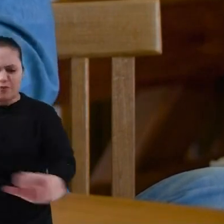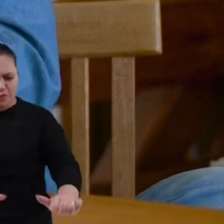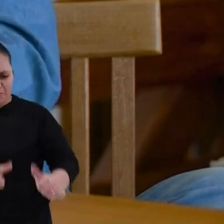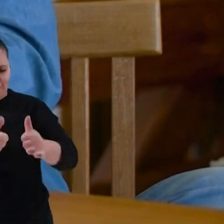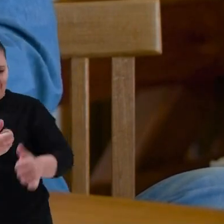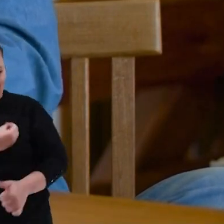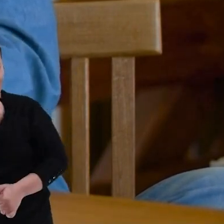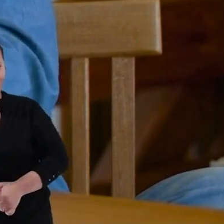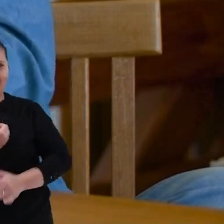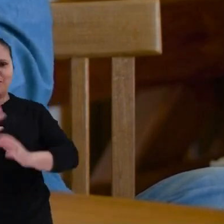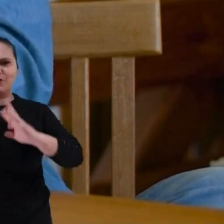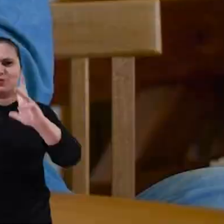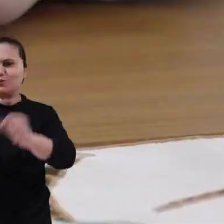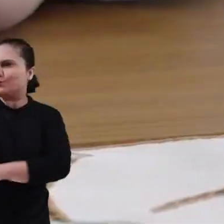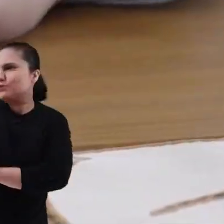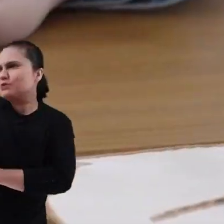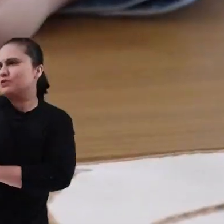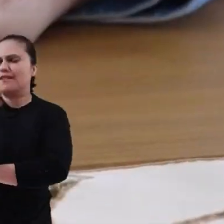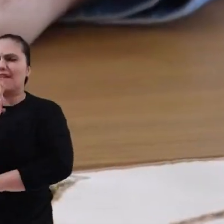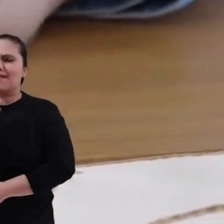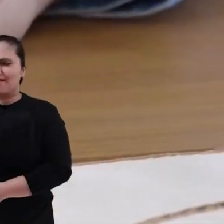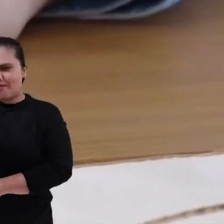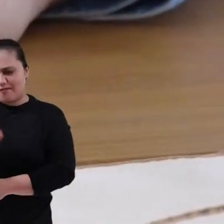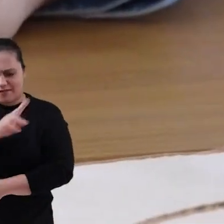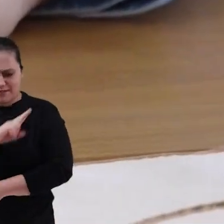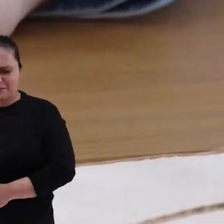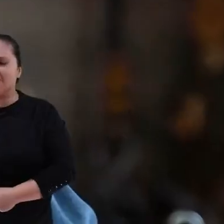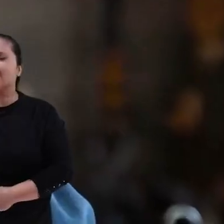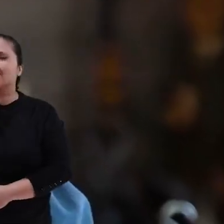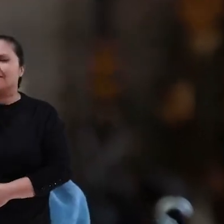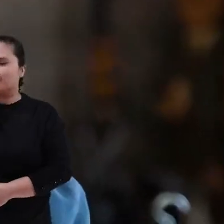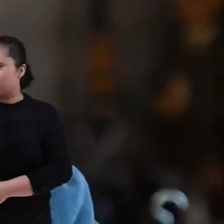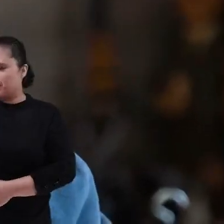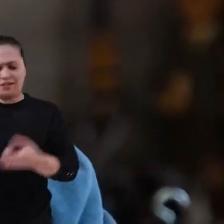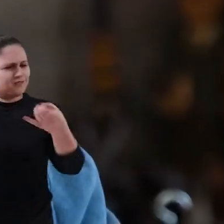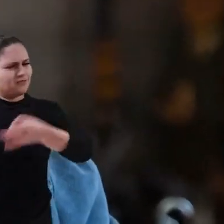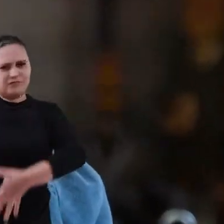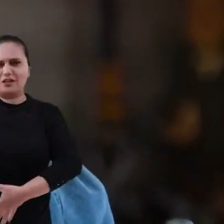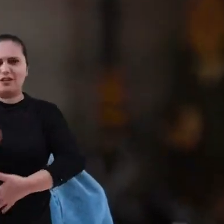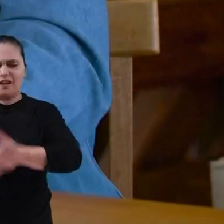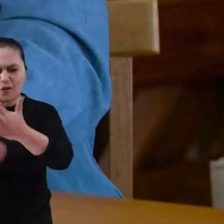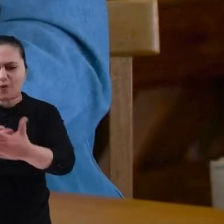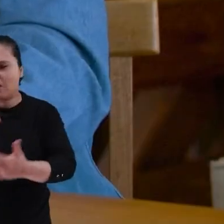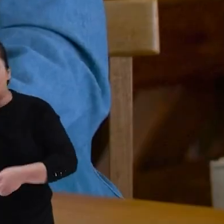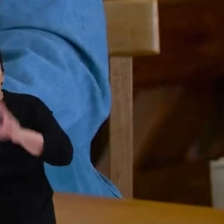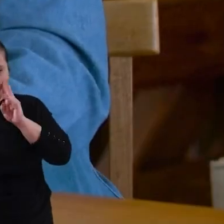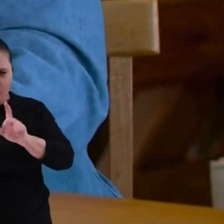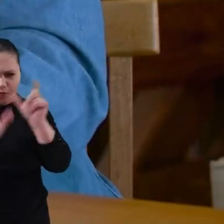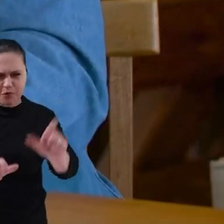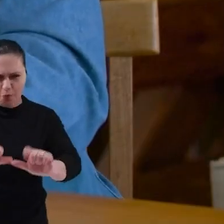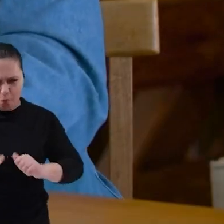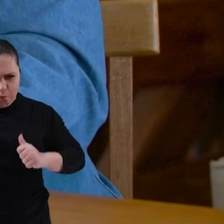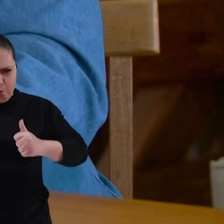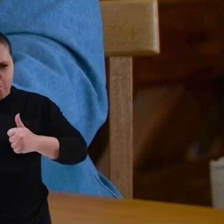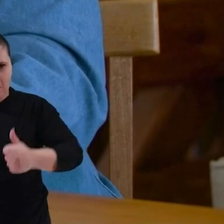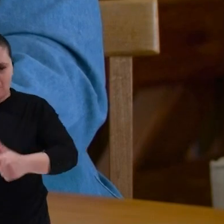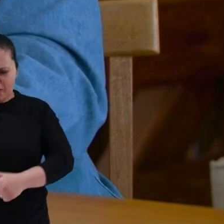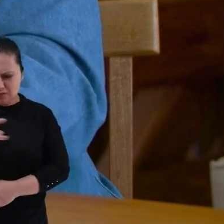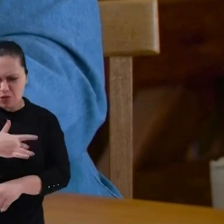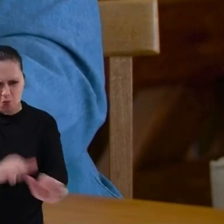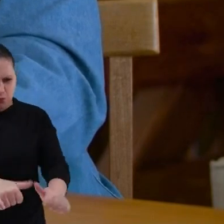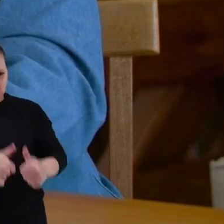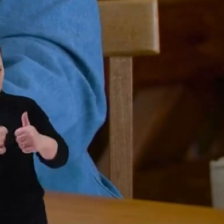E vai melhorar a vida dos gaúchos Quem conhece o Cunha sabe Que ele não vai descansar enquanto não vê as pessoas com mais saúde